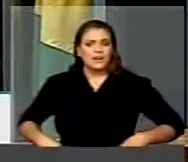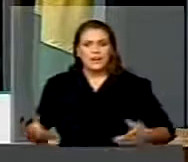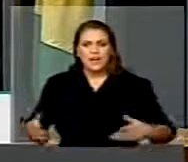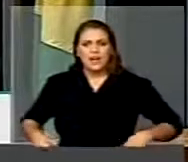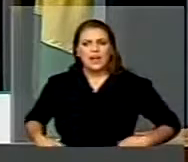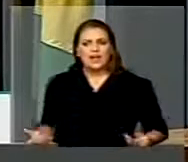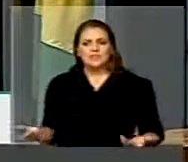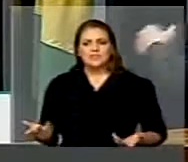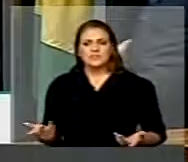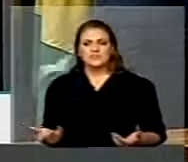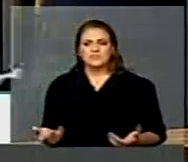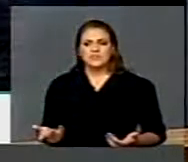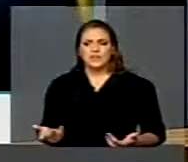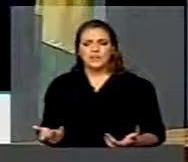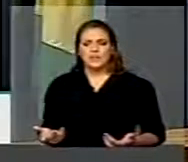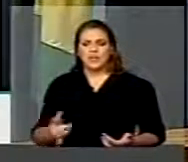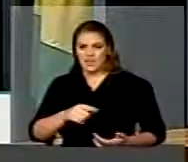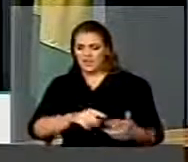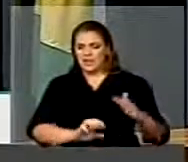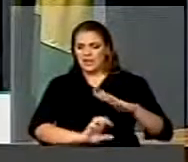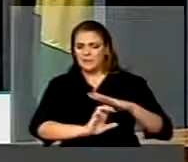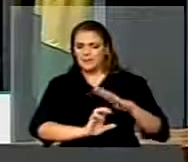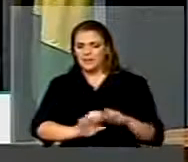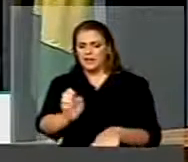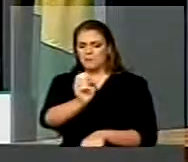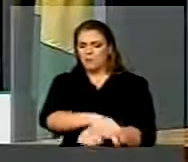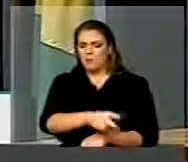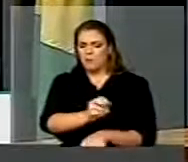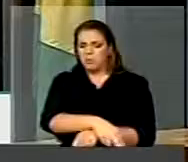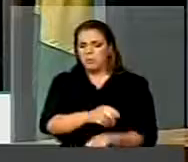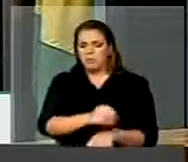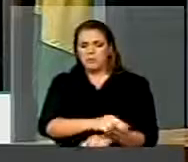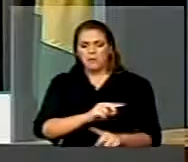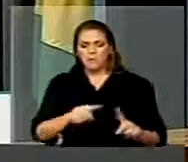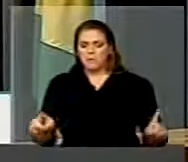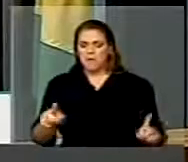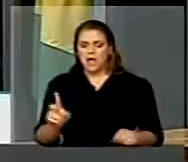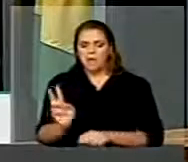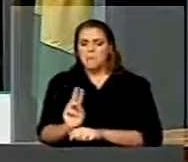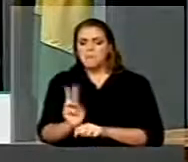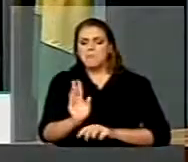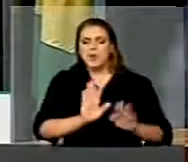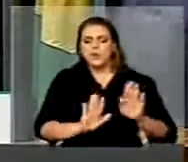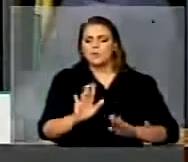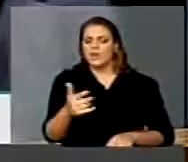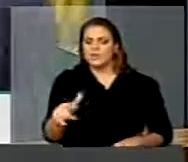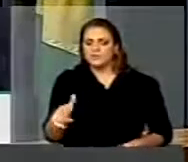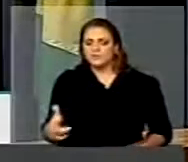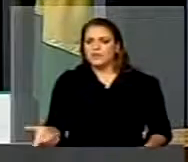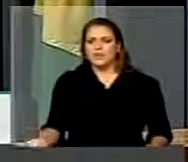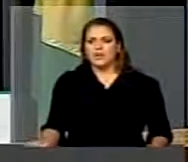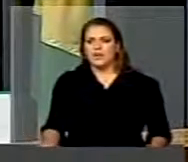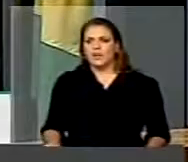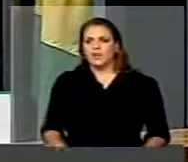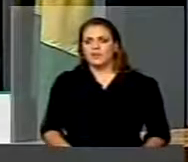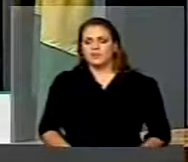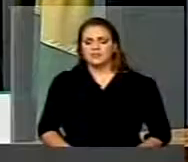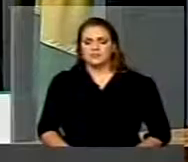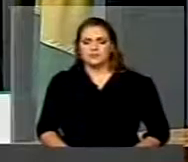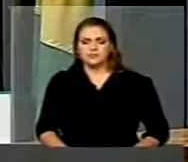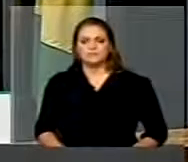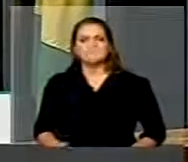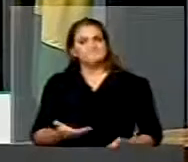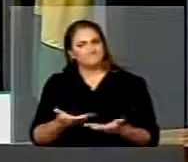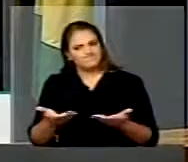de novos empregos, sem nenhuma fiscalização. Portanto, senhor presidente, senhoras e senhores deputados,